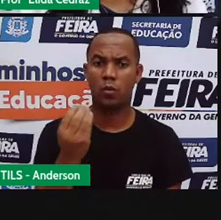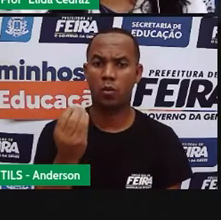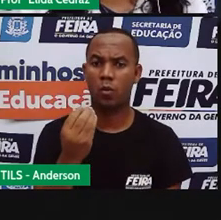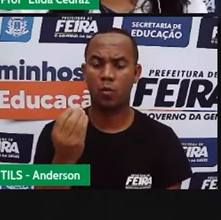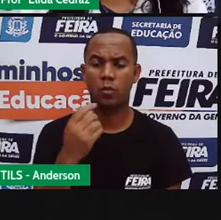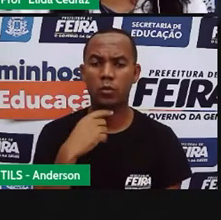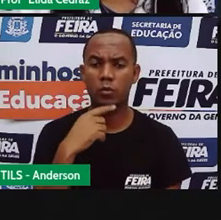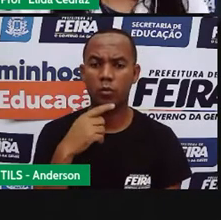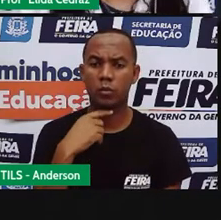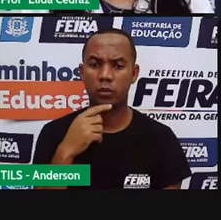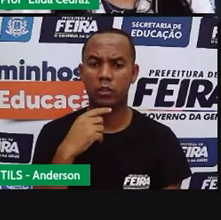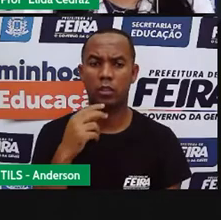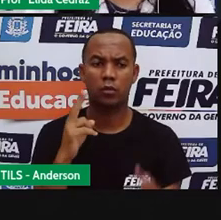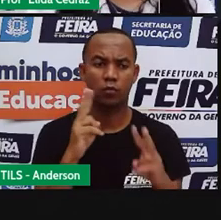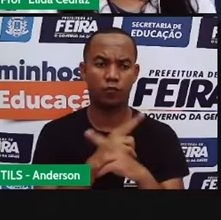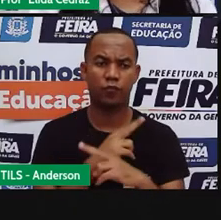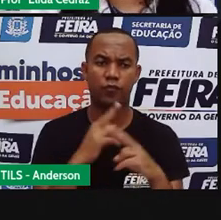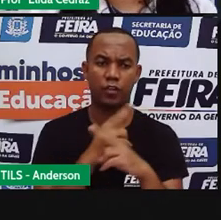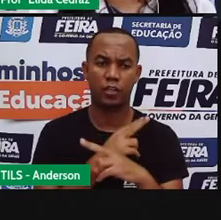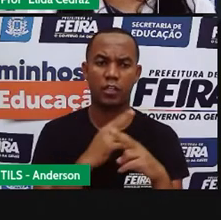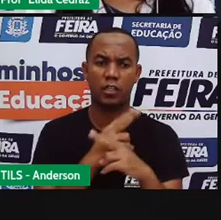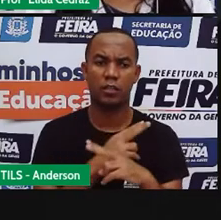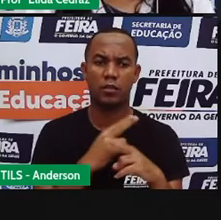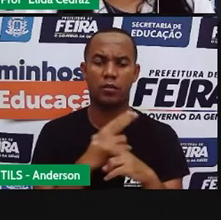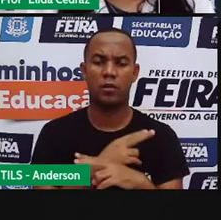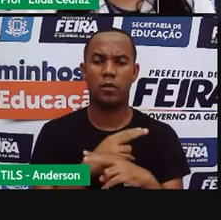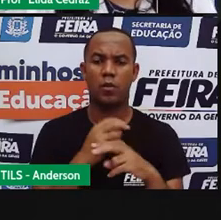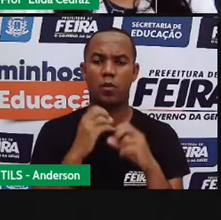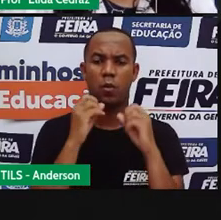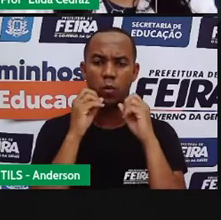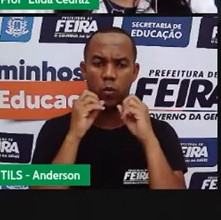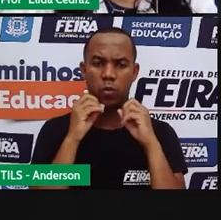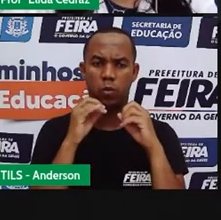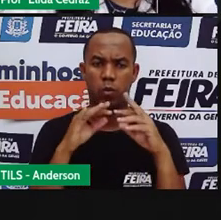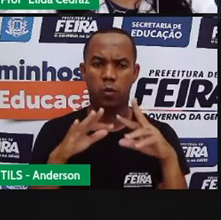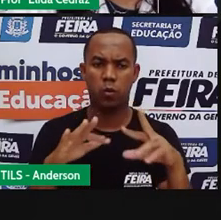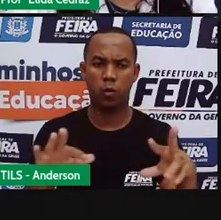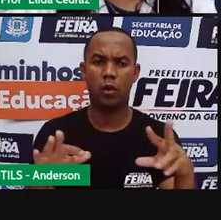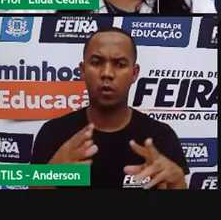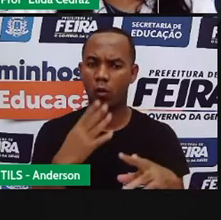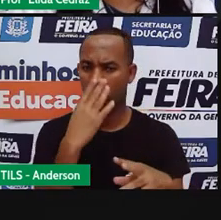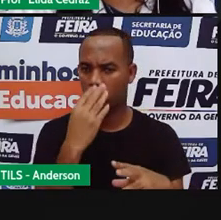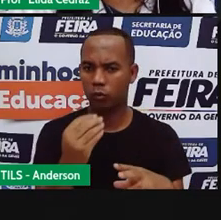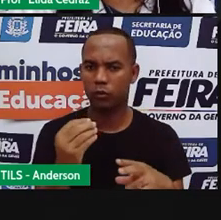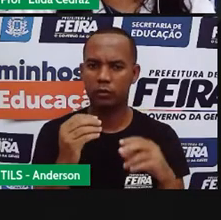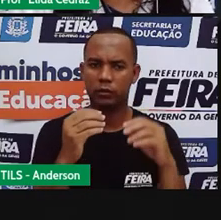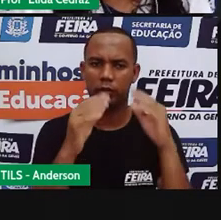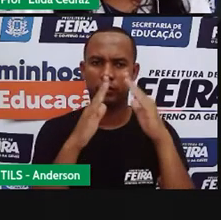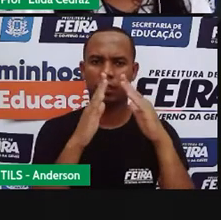resistente ao vento. E soprou, e soprou, até que a casa...